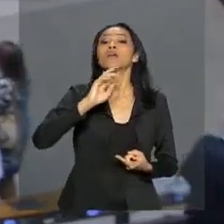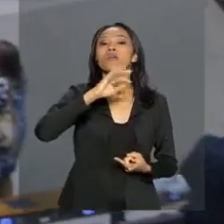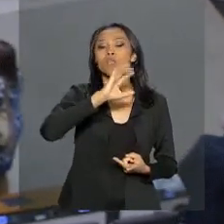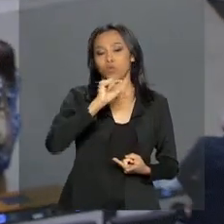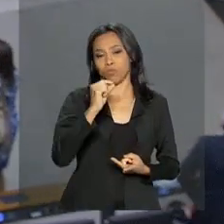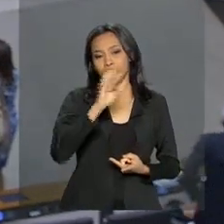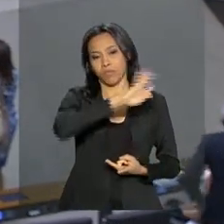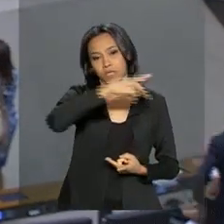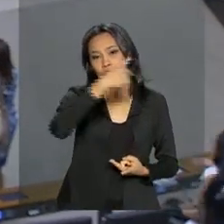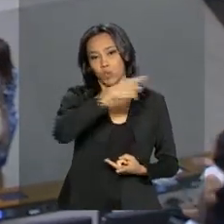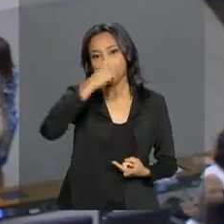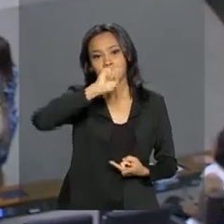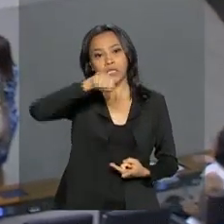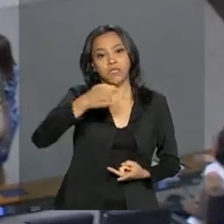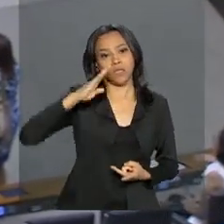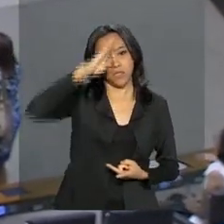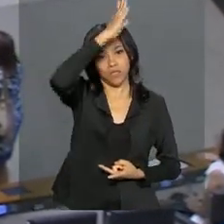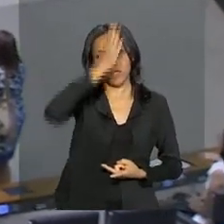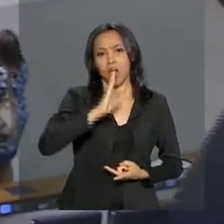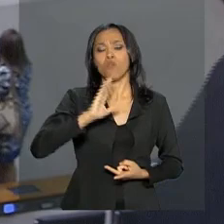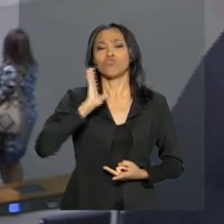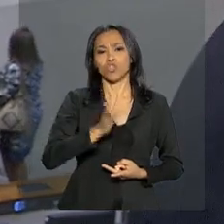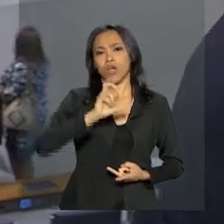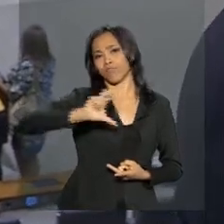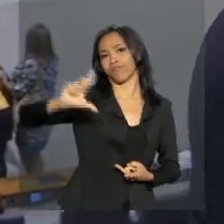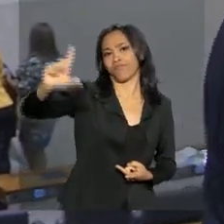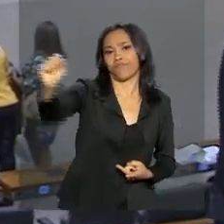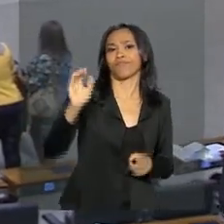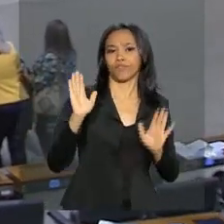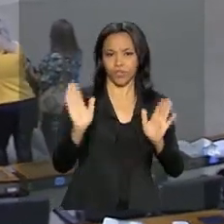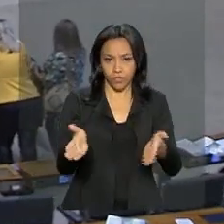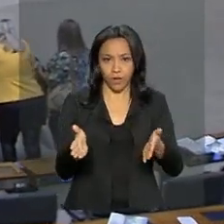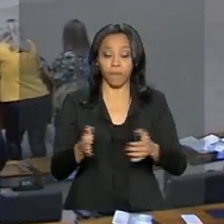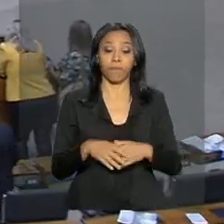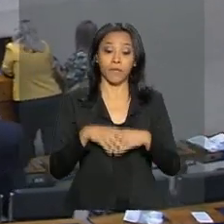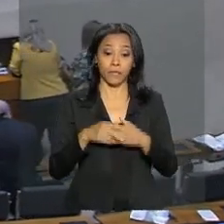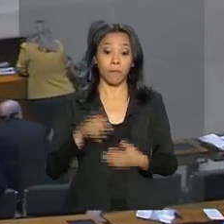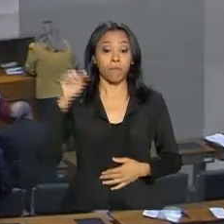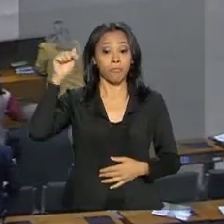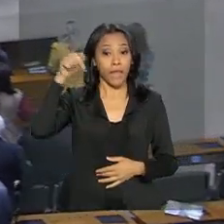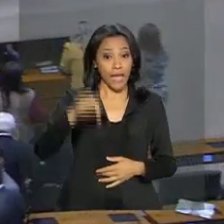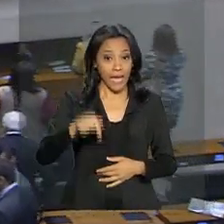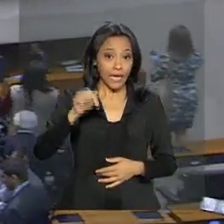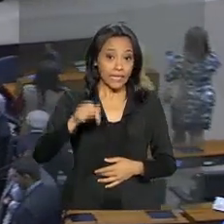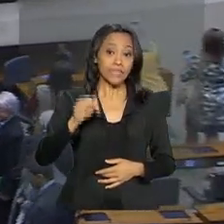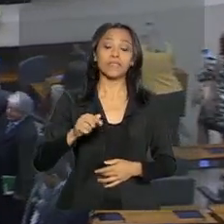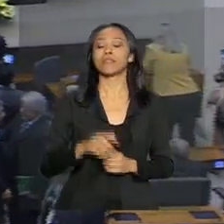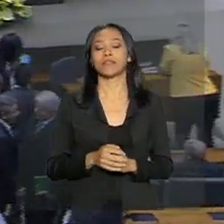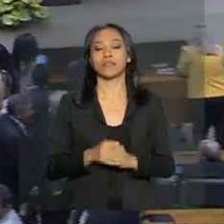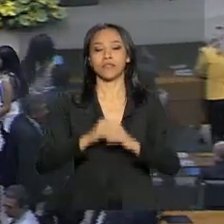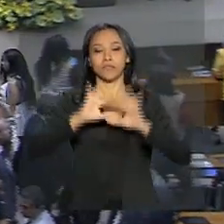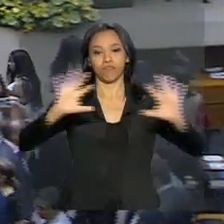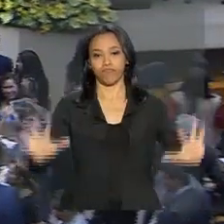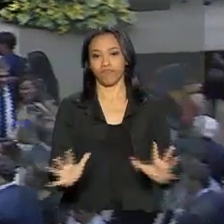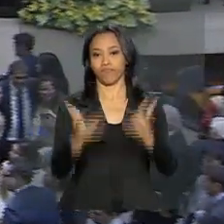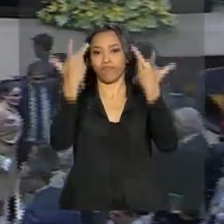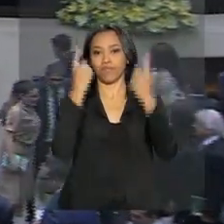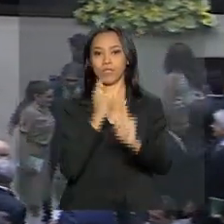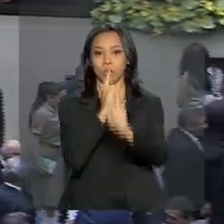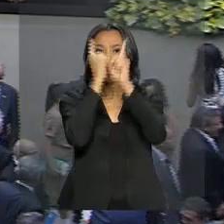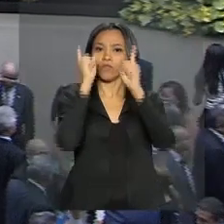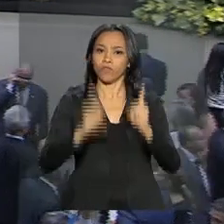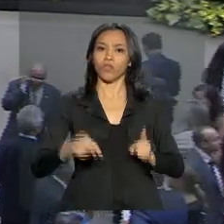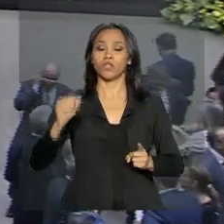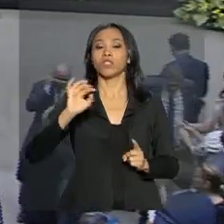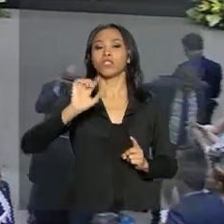o plenário da Câmara dos Deputados. Essa sessão solene foi convocada pelo presidente do Congresso Nacional,